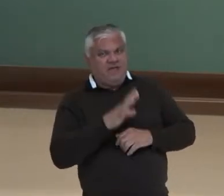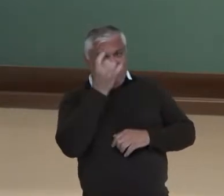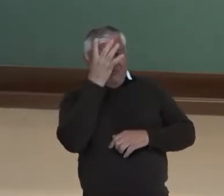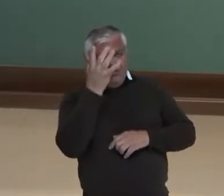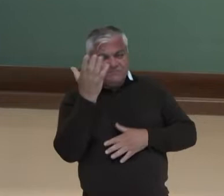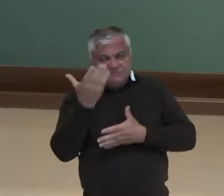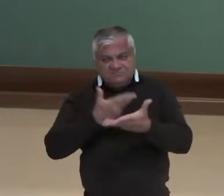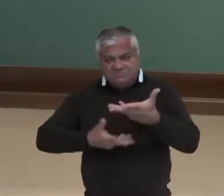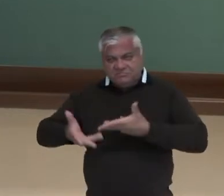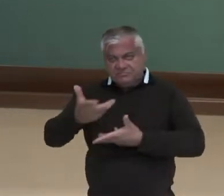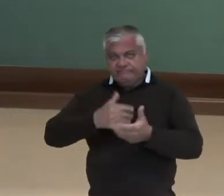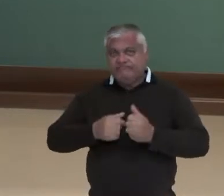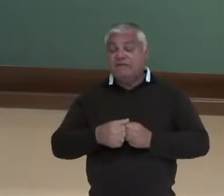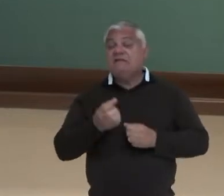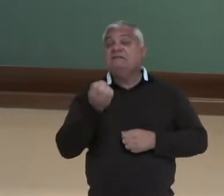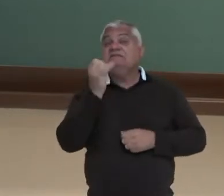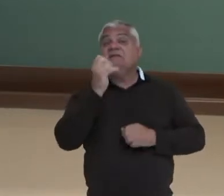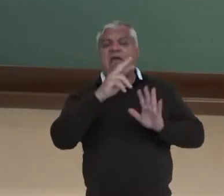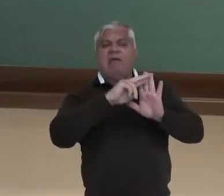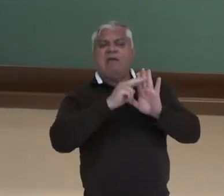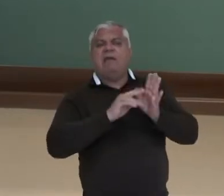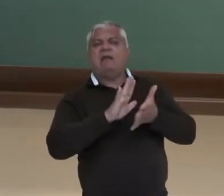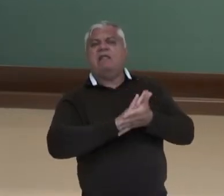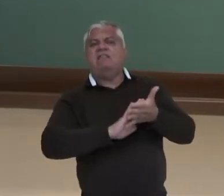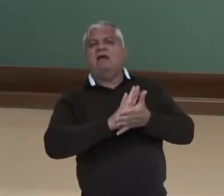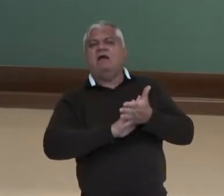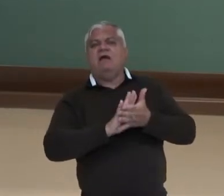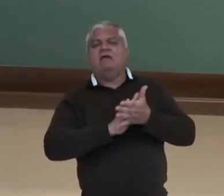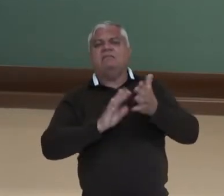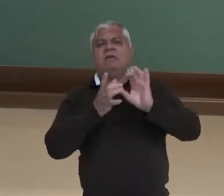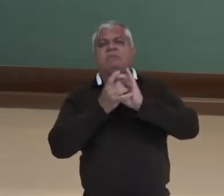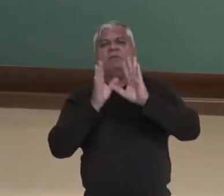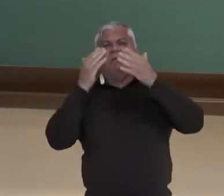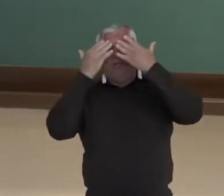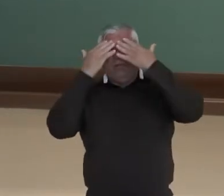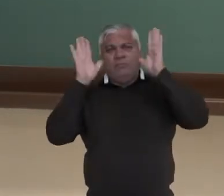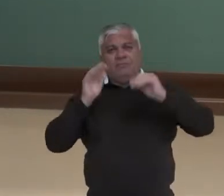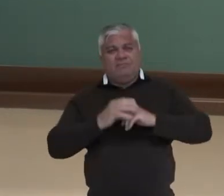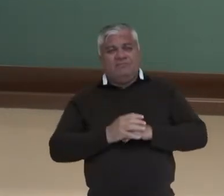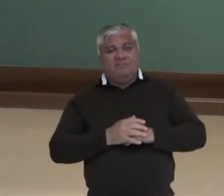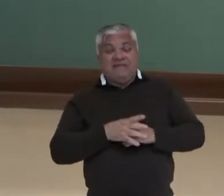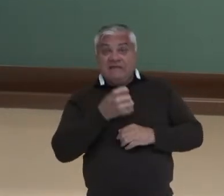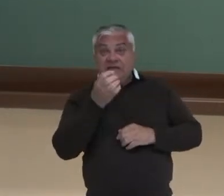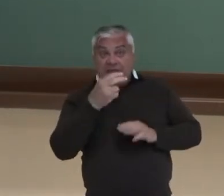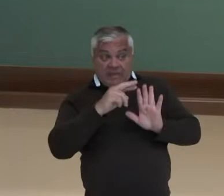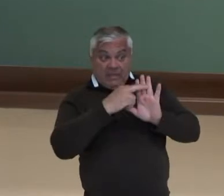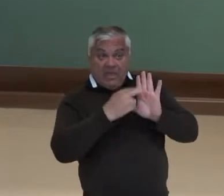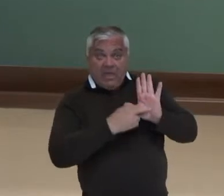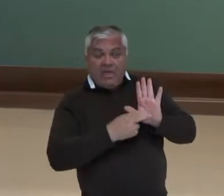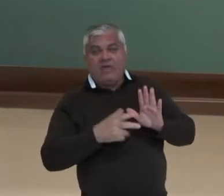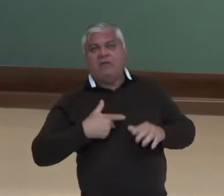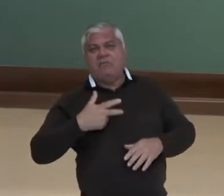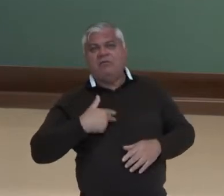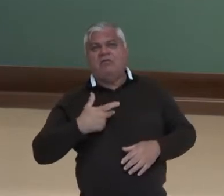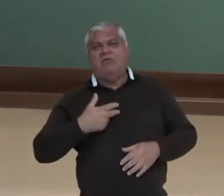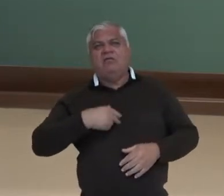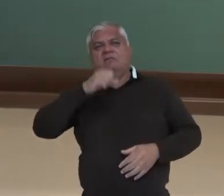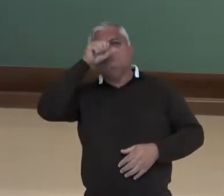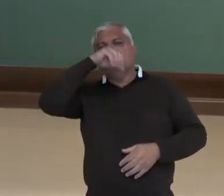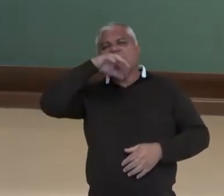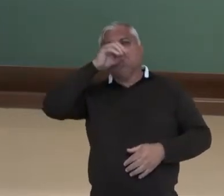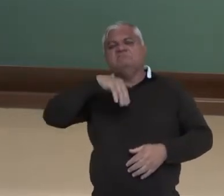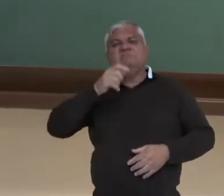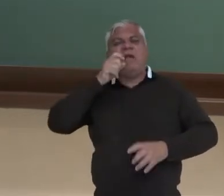se nós não tivéssemos regras, como é que as pessoas seriam, né? Mesmo com regras, muitas pessoas acabam ofendendo umas às outras,